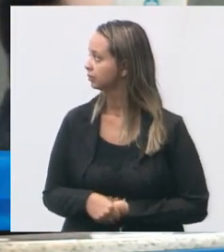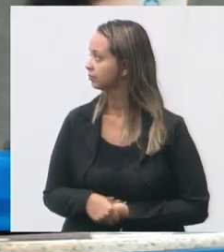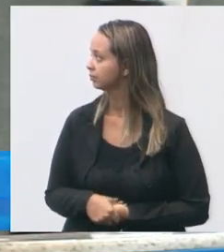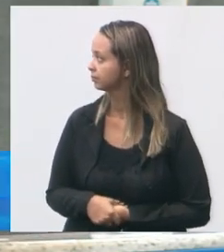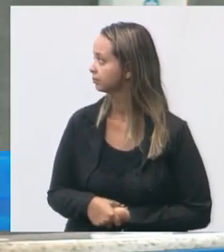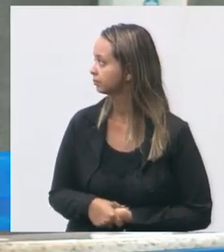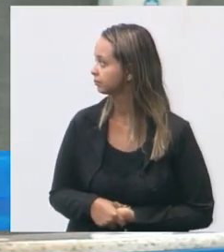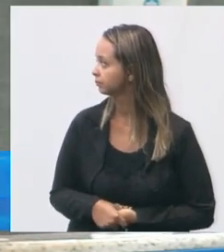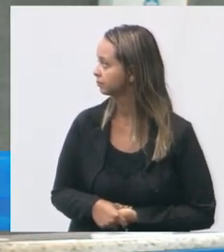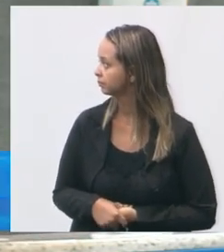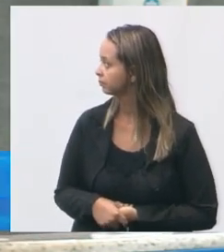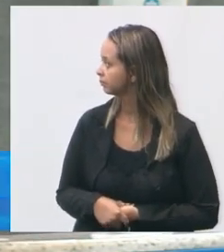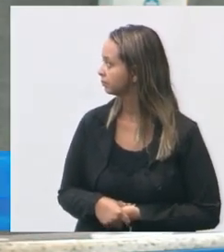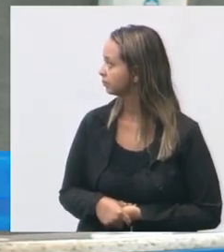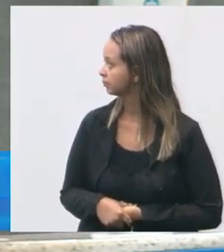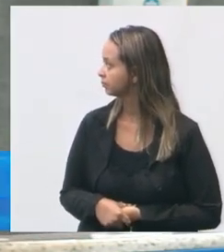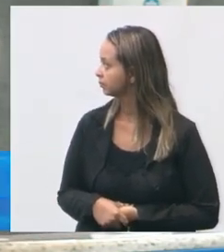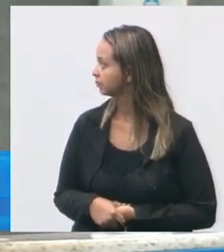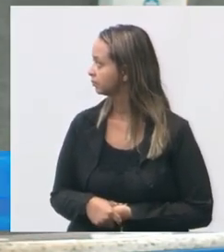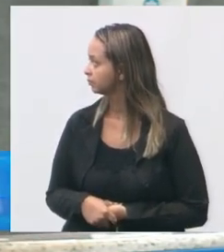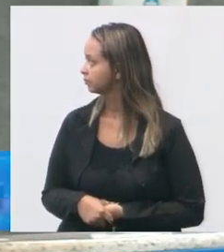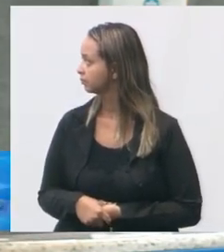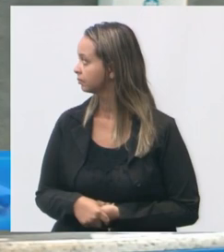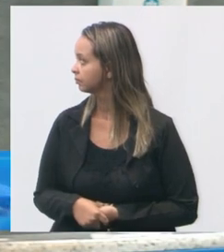e tá e tá na metade ele tá vendo o cara